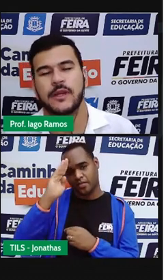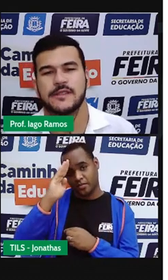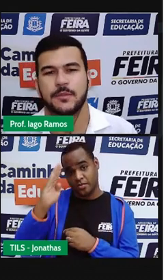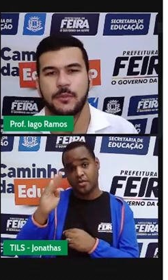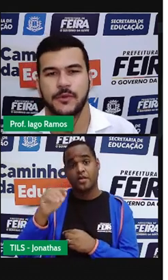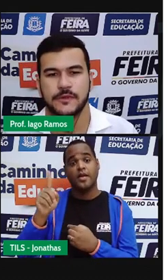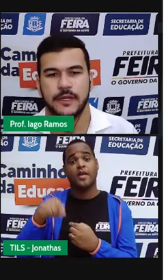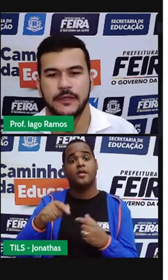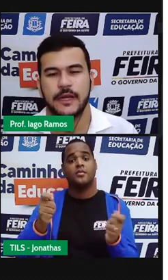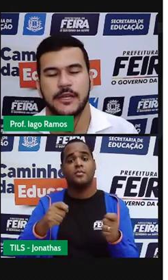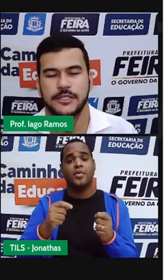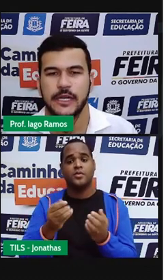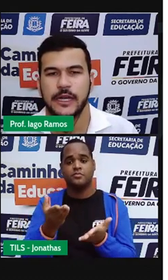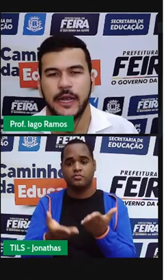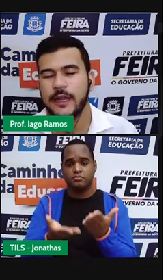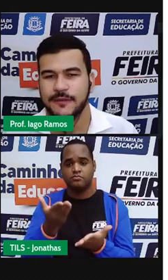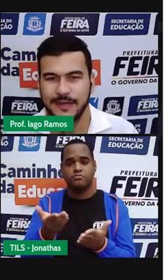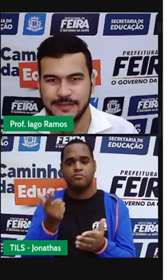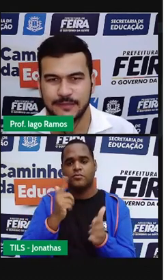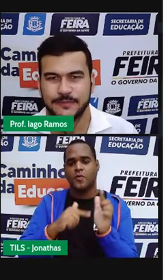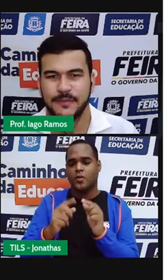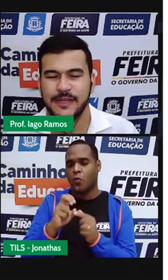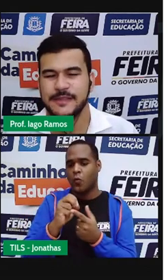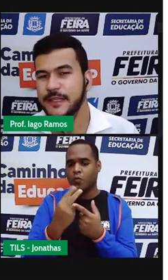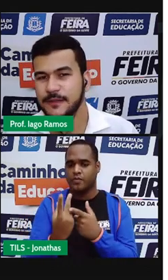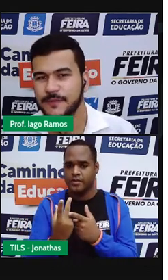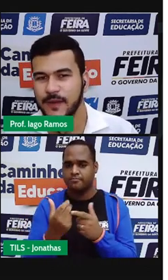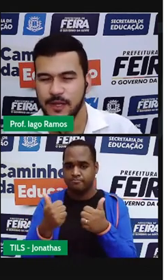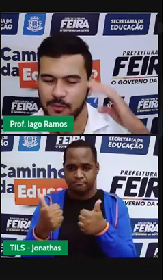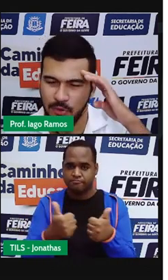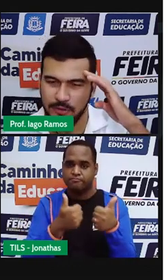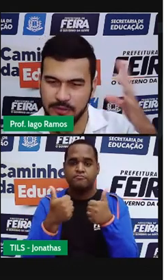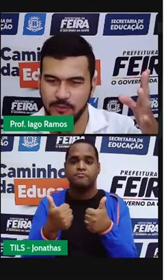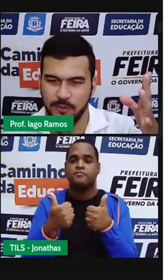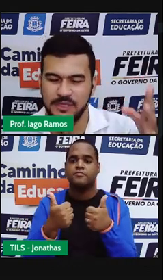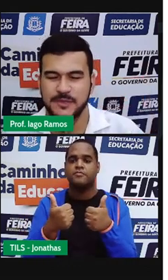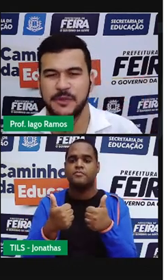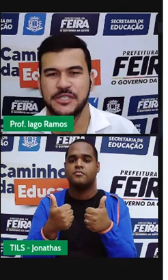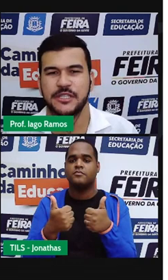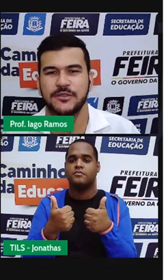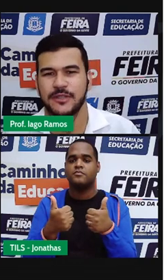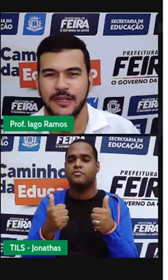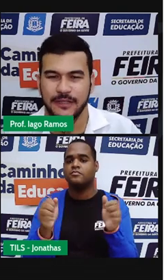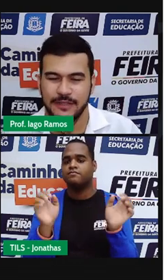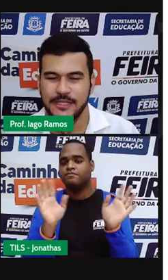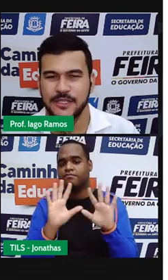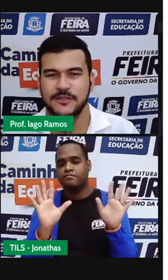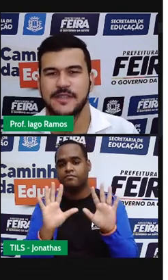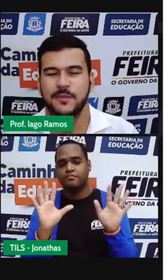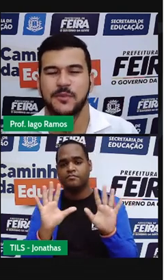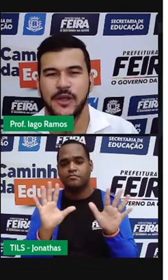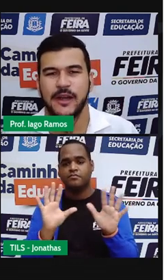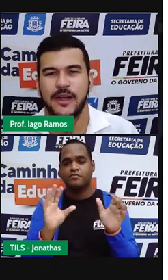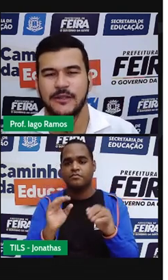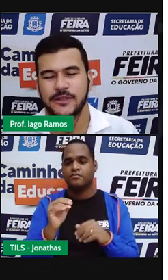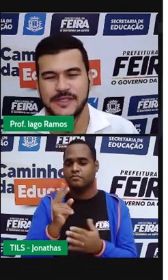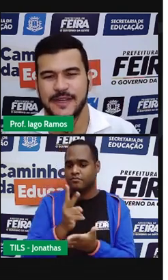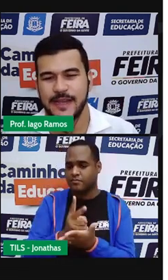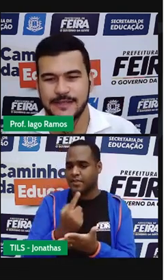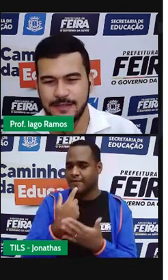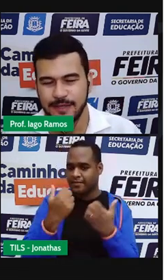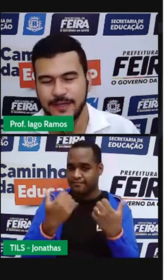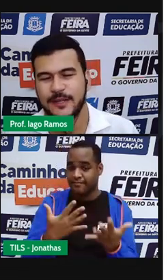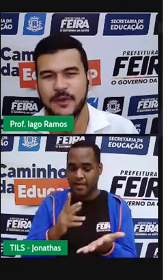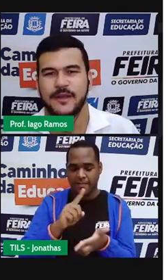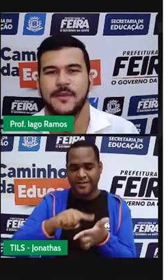quando essa proporcionalidade é inversa. Belezinha? Bom, então vou me despedindo, deixando sempre o meu recado, não